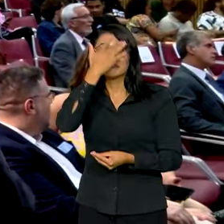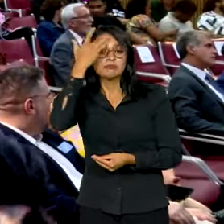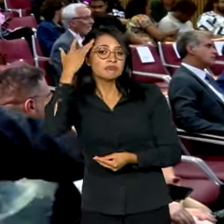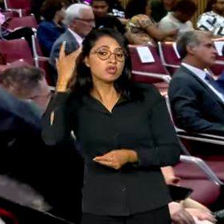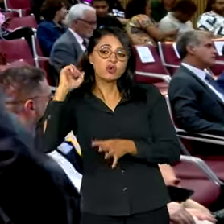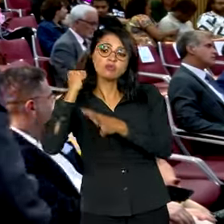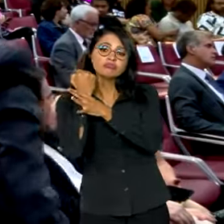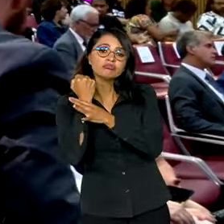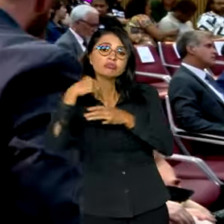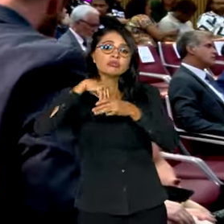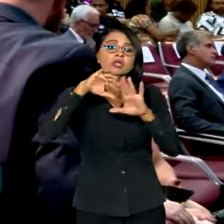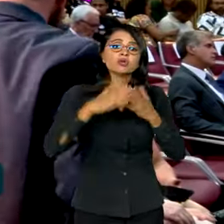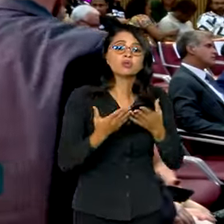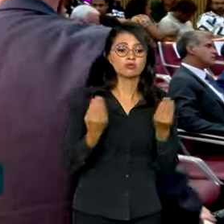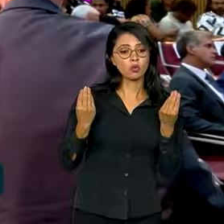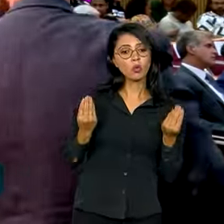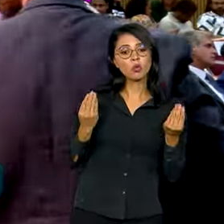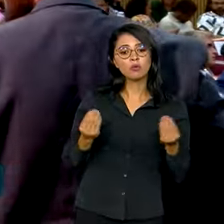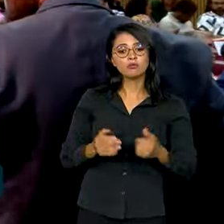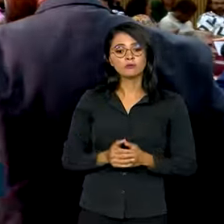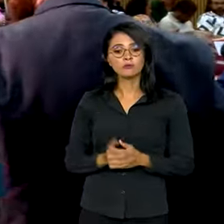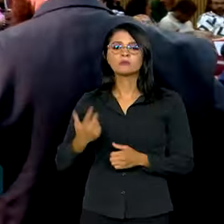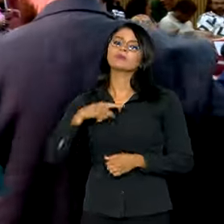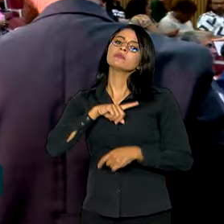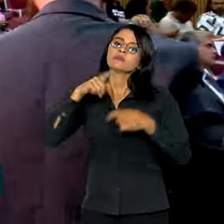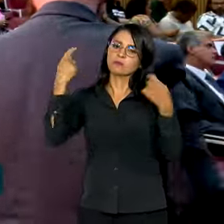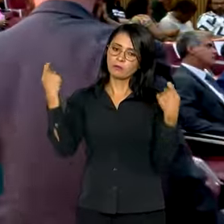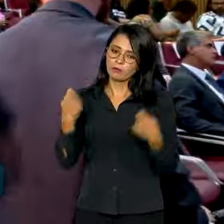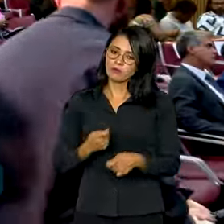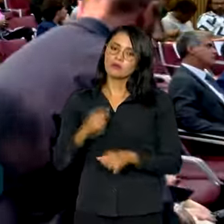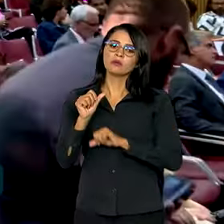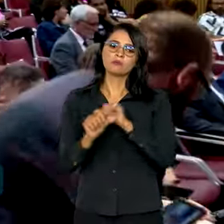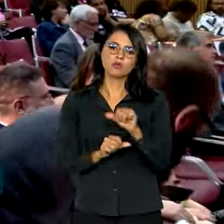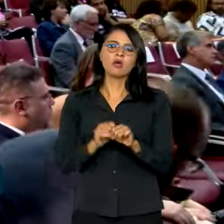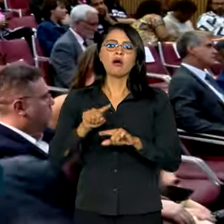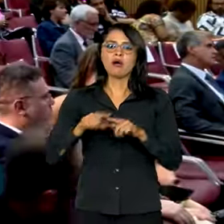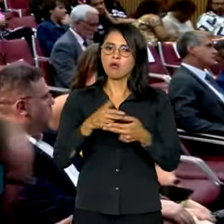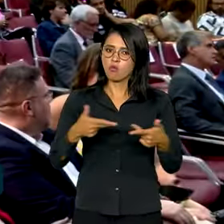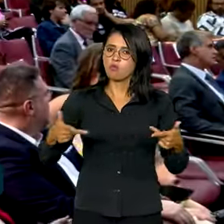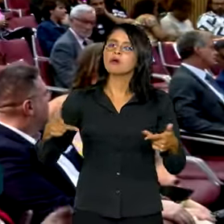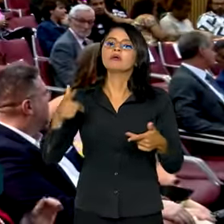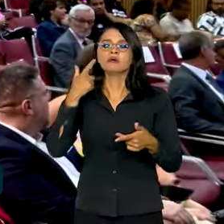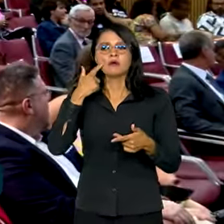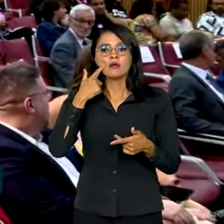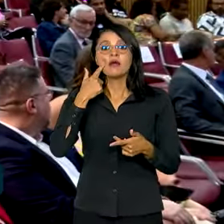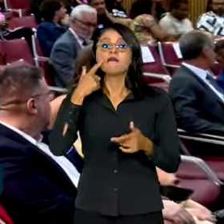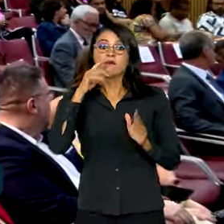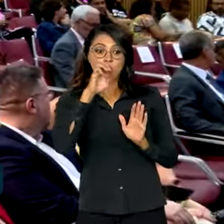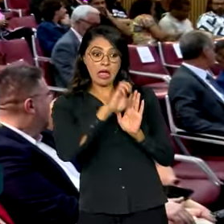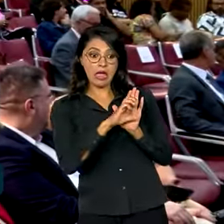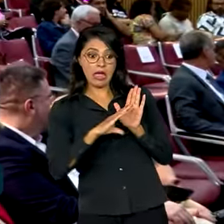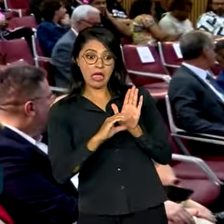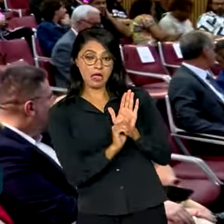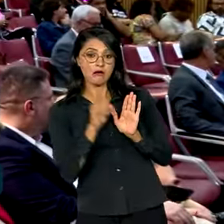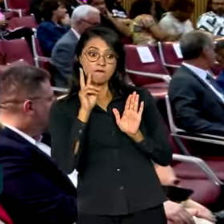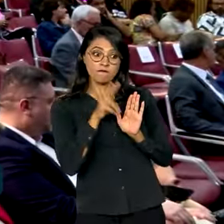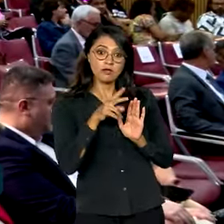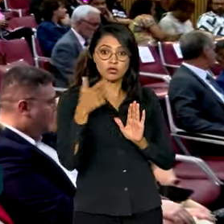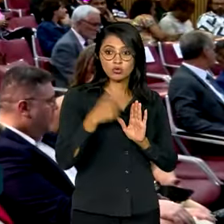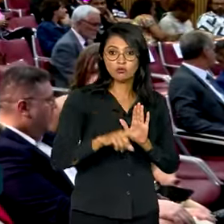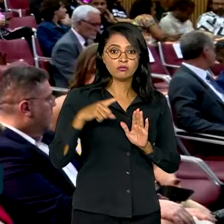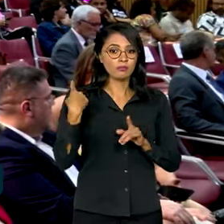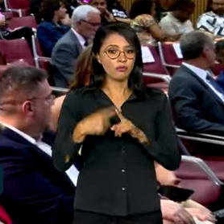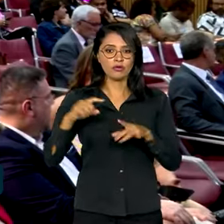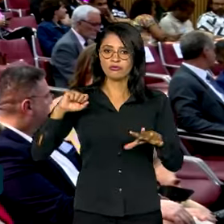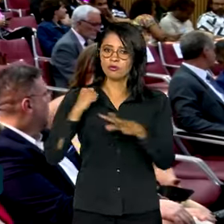vai ser garantida na escola. E aí a gente precisa mudar algumas coisas, não só. A gente precisa rever o ECA, porque a gente não garante